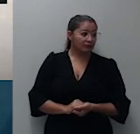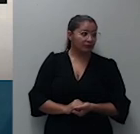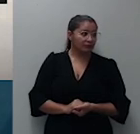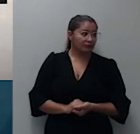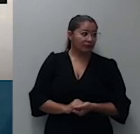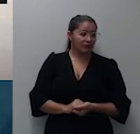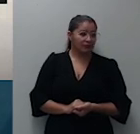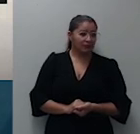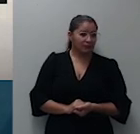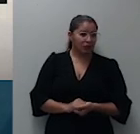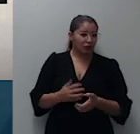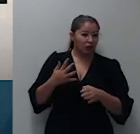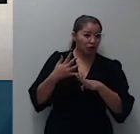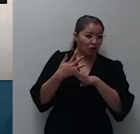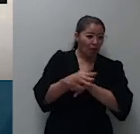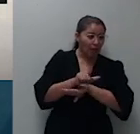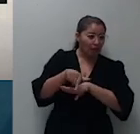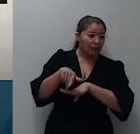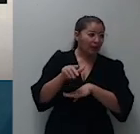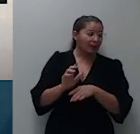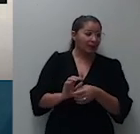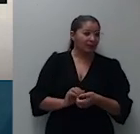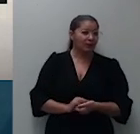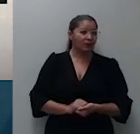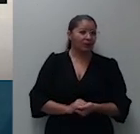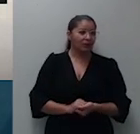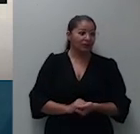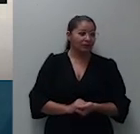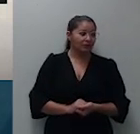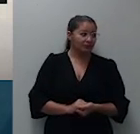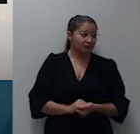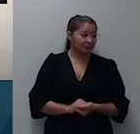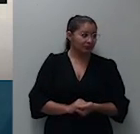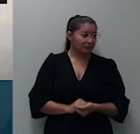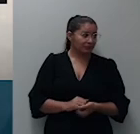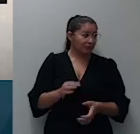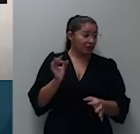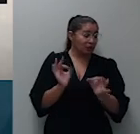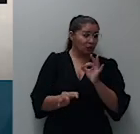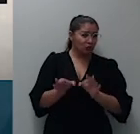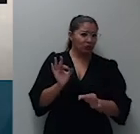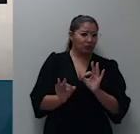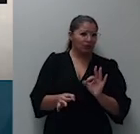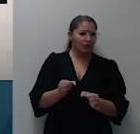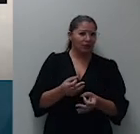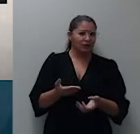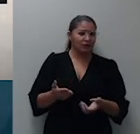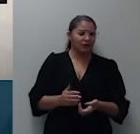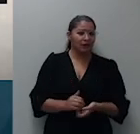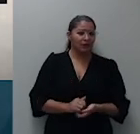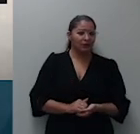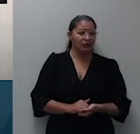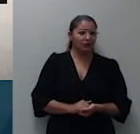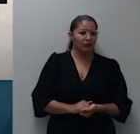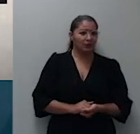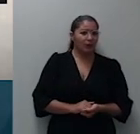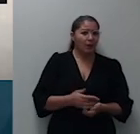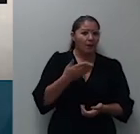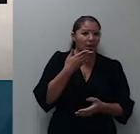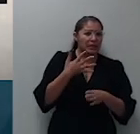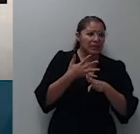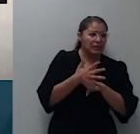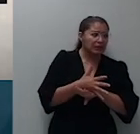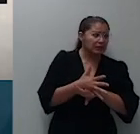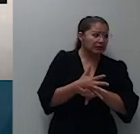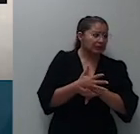numa petição antes do julgamento anterior e essa petição tem que ir ao ministro Antônio Carlos